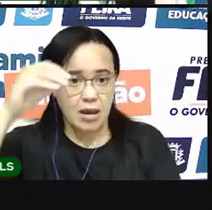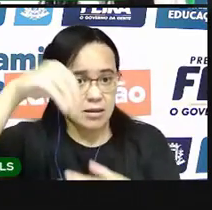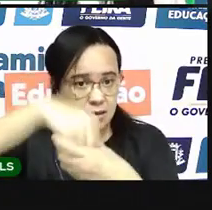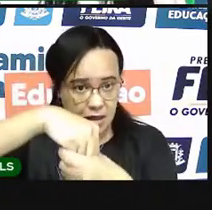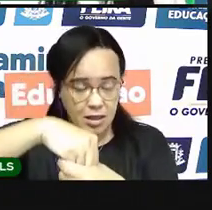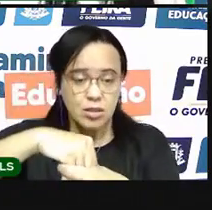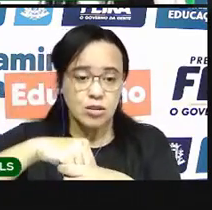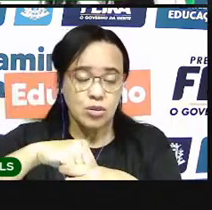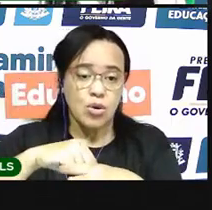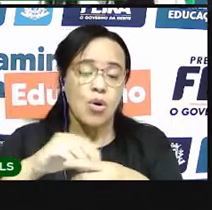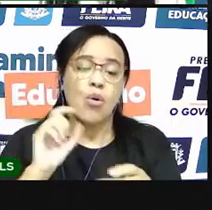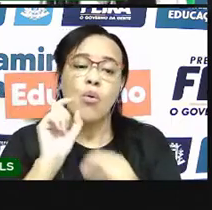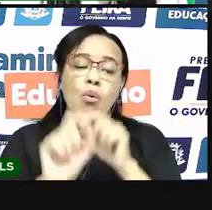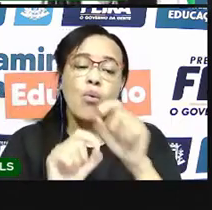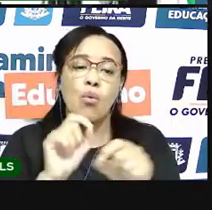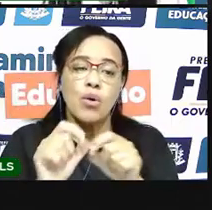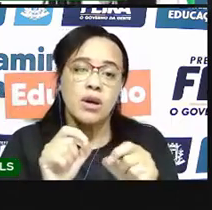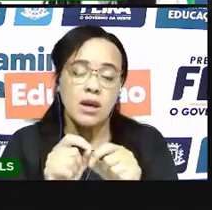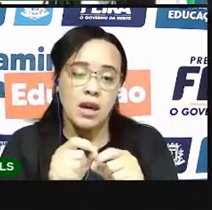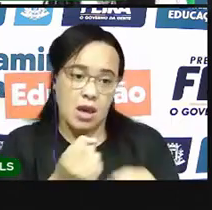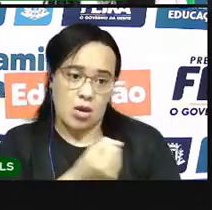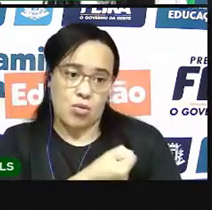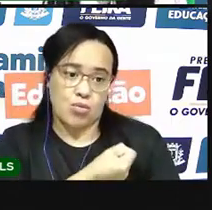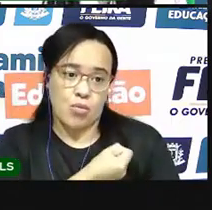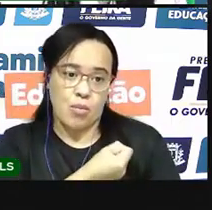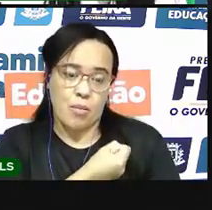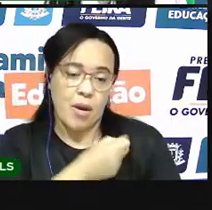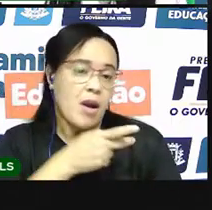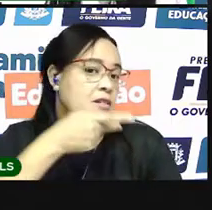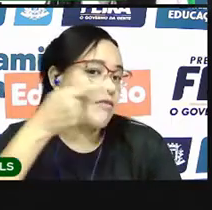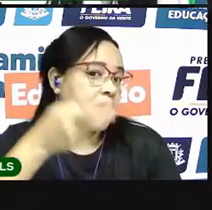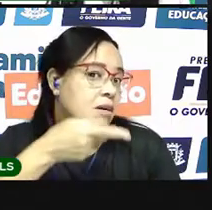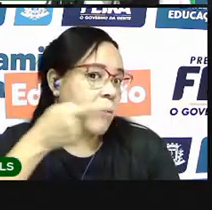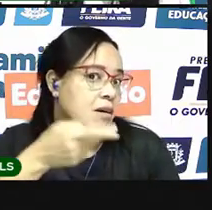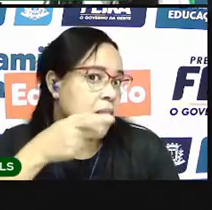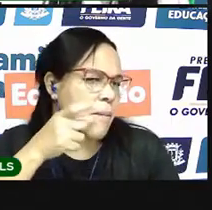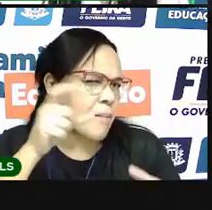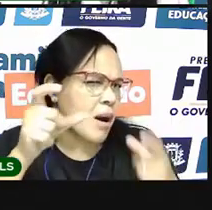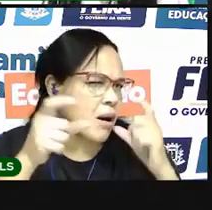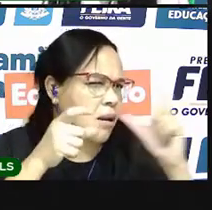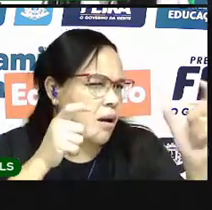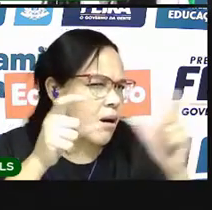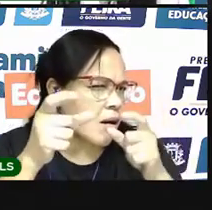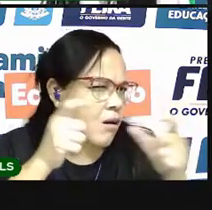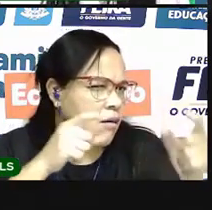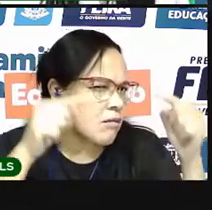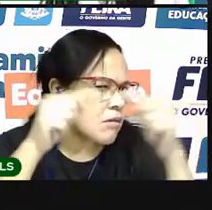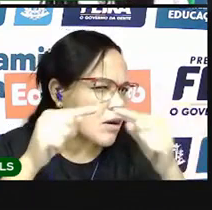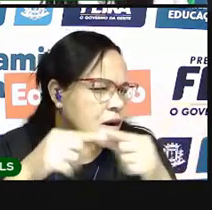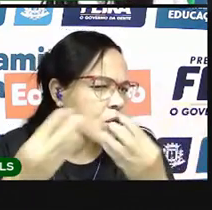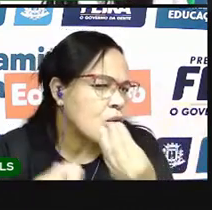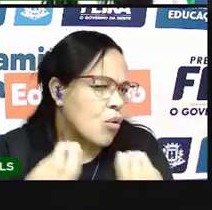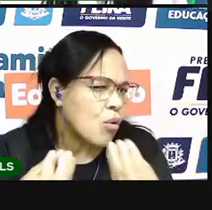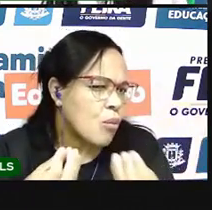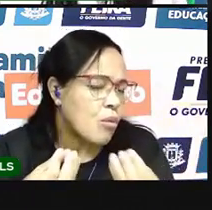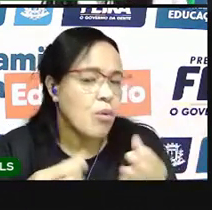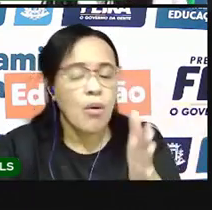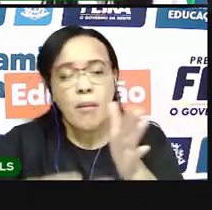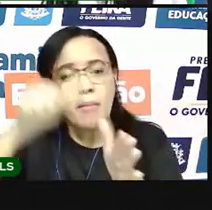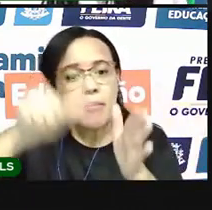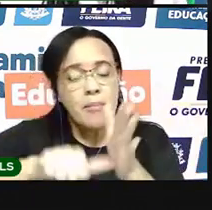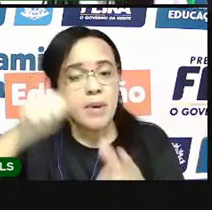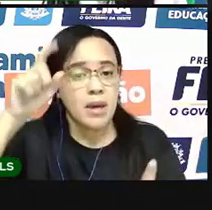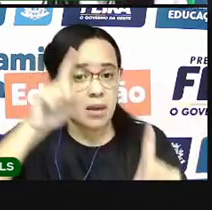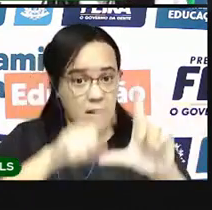você vai colocar o número de vezes que você abre a boca para falar. Você vai escrever a primeira letra